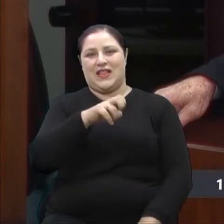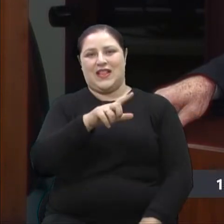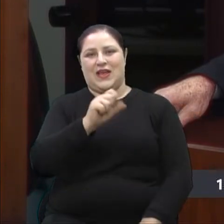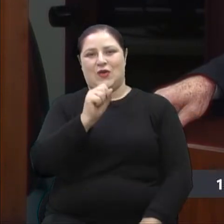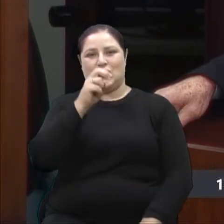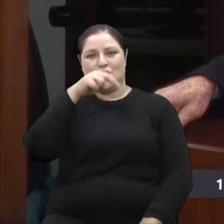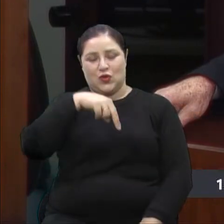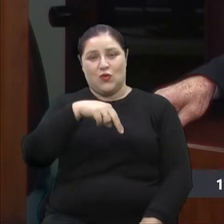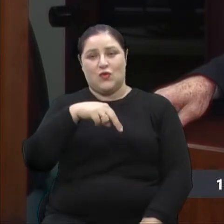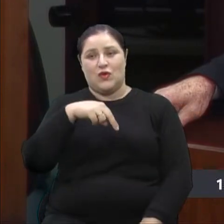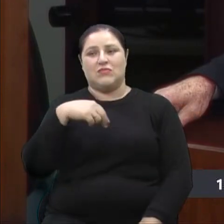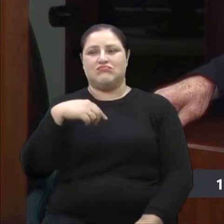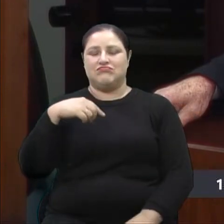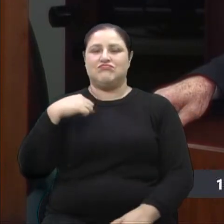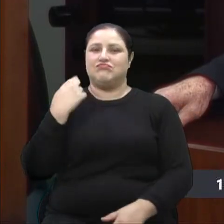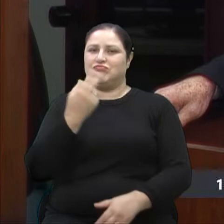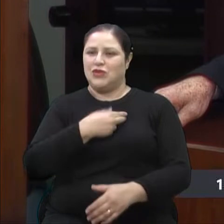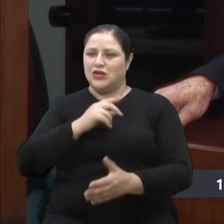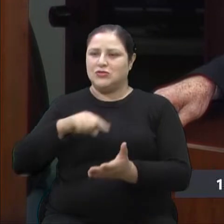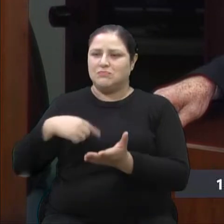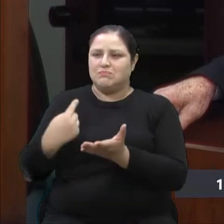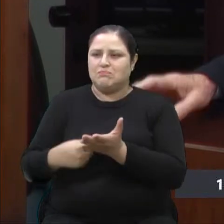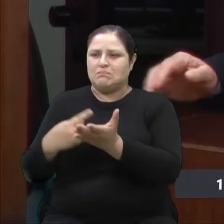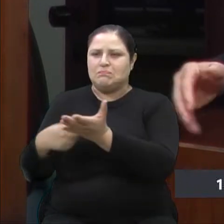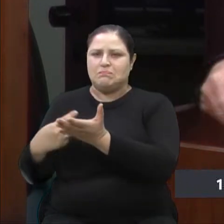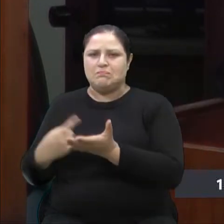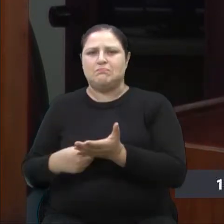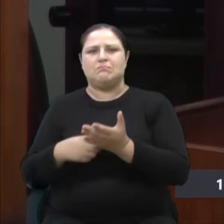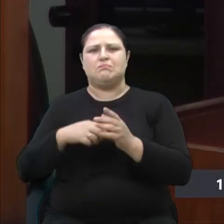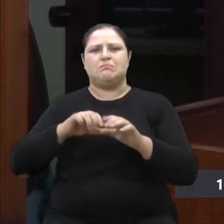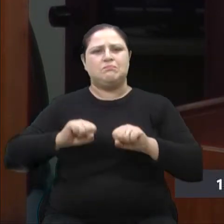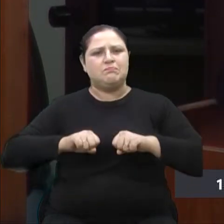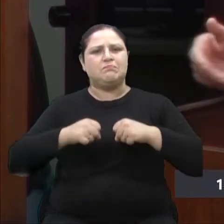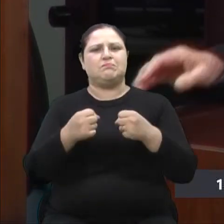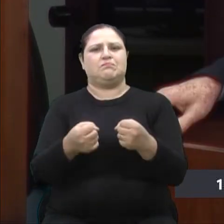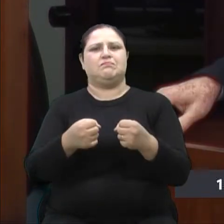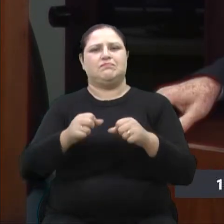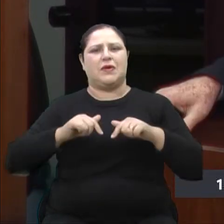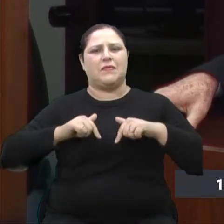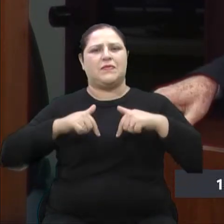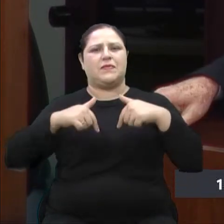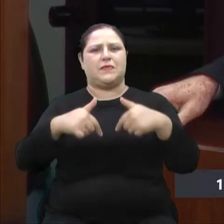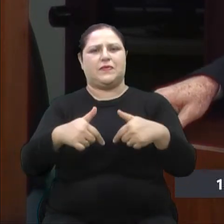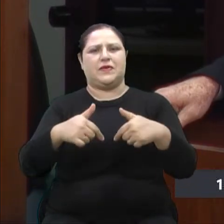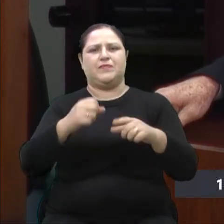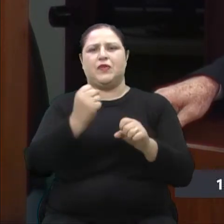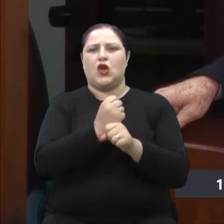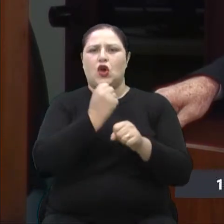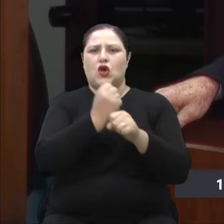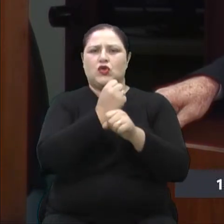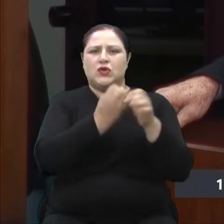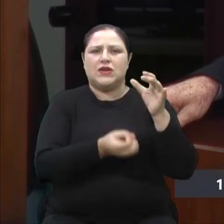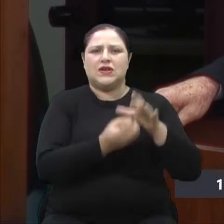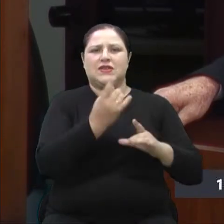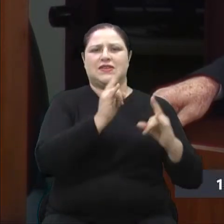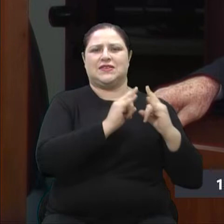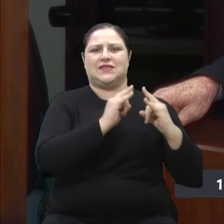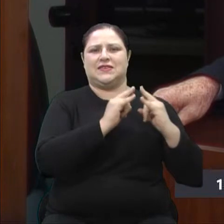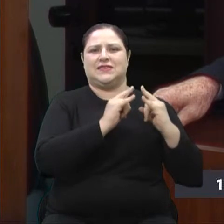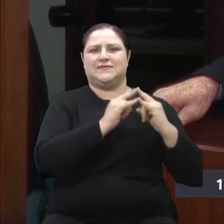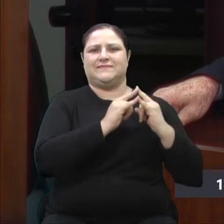juntamente com nós, bancamos, enfrentamos e vamos construir a criação do Instituto,